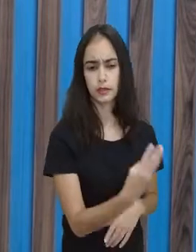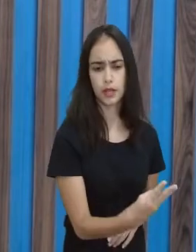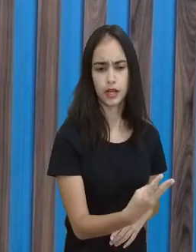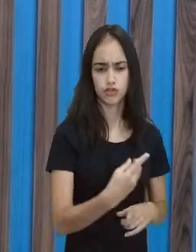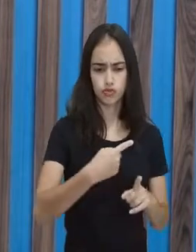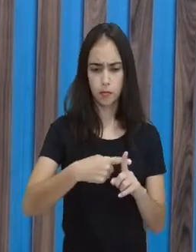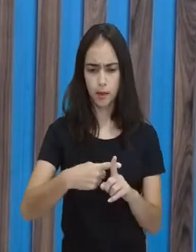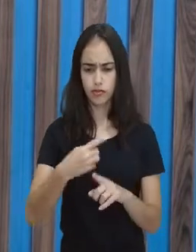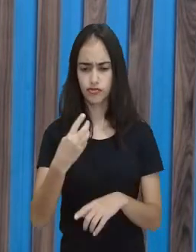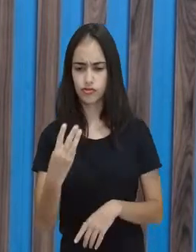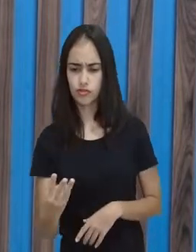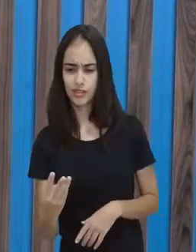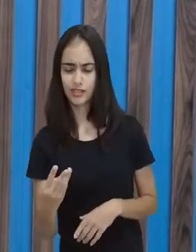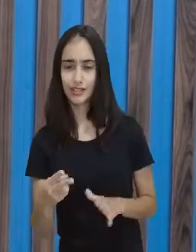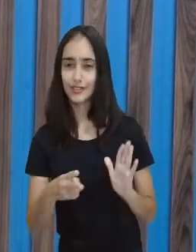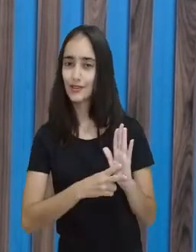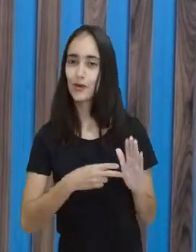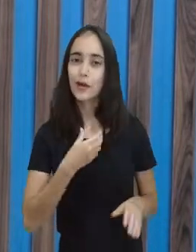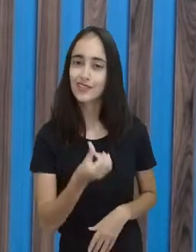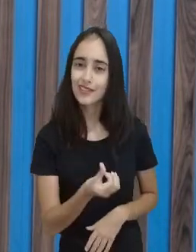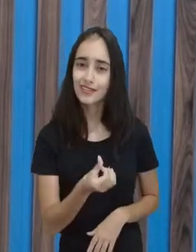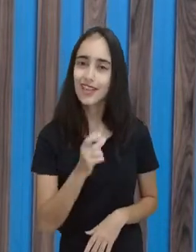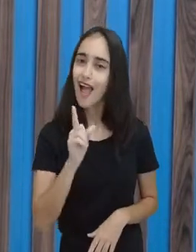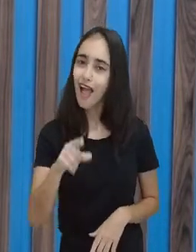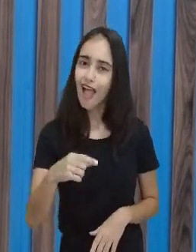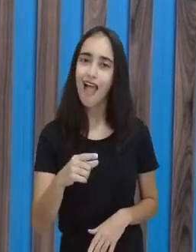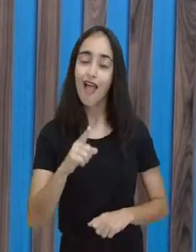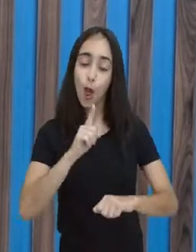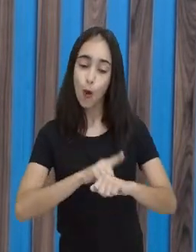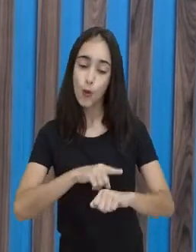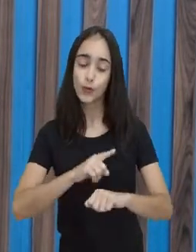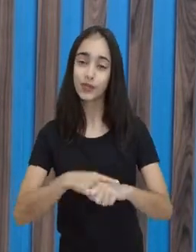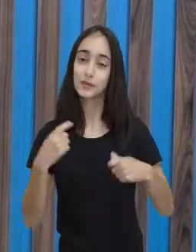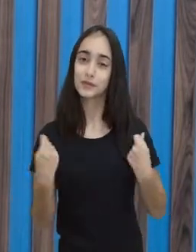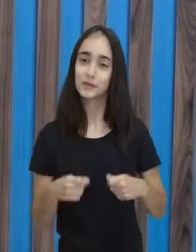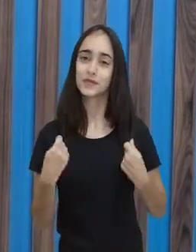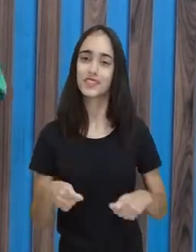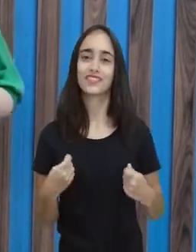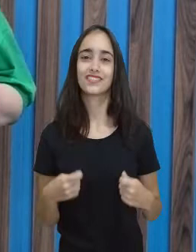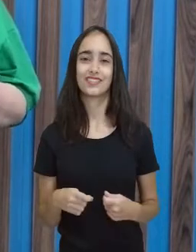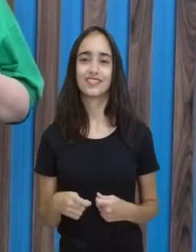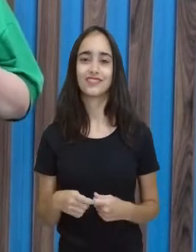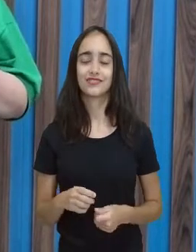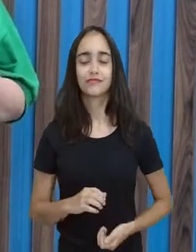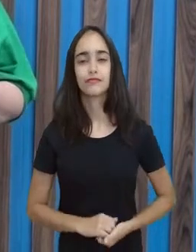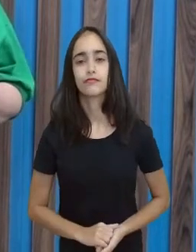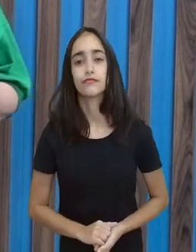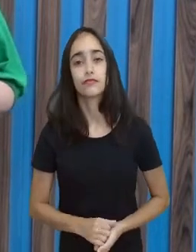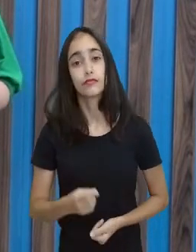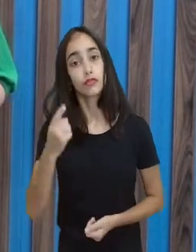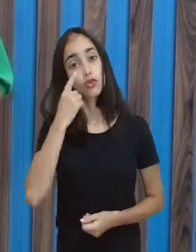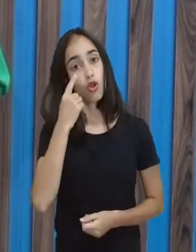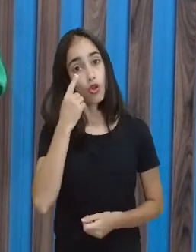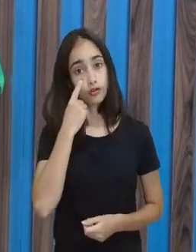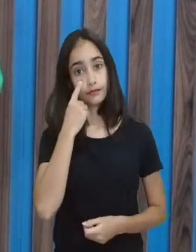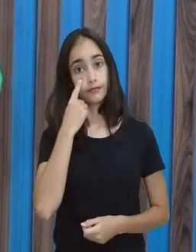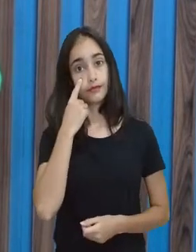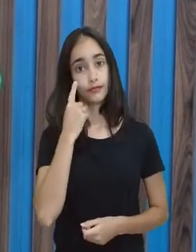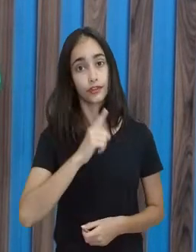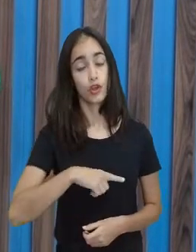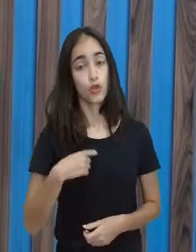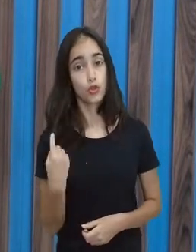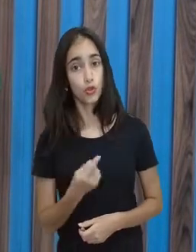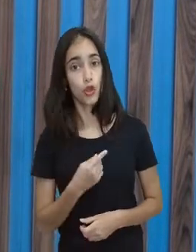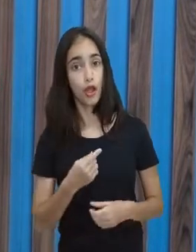seis, que é o tempo necessário para plantar a horta. Veja que é inverso. Eu aumentei